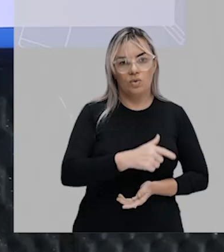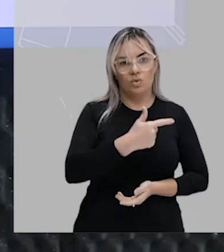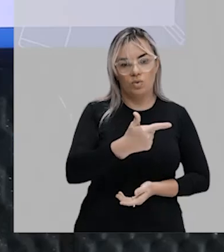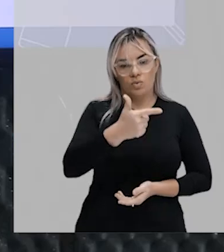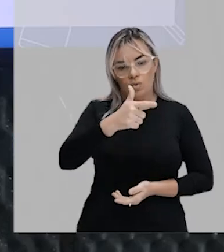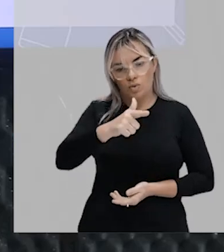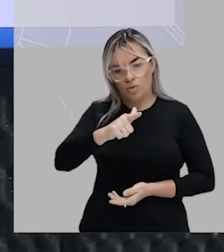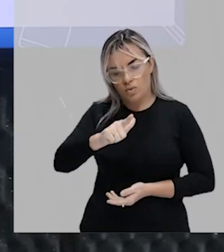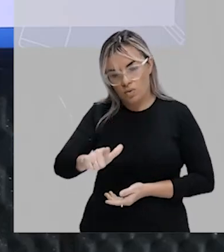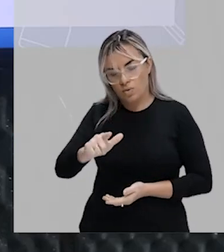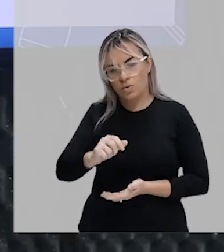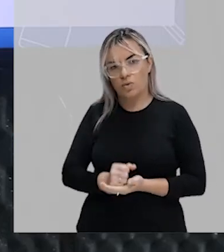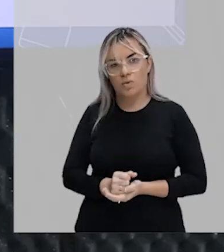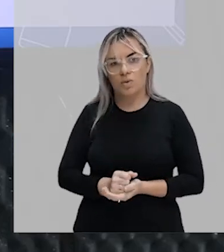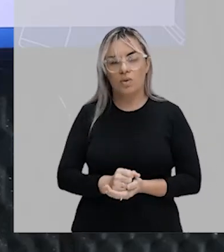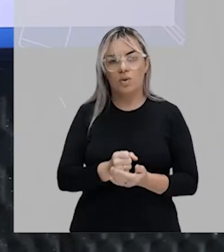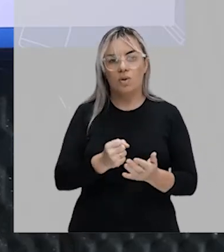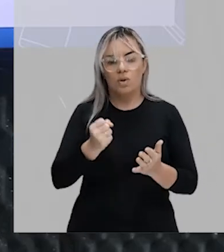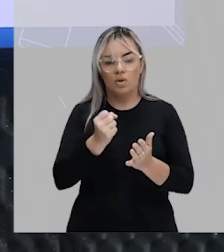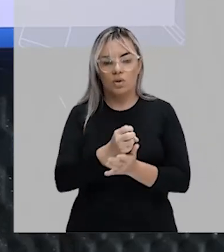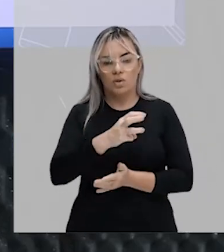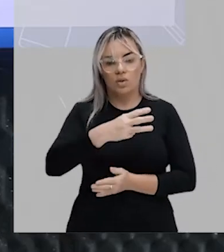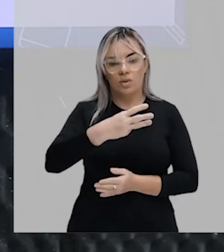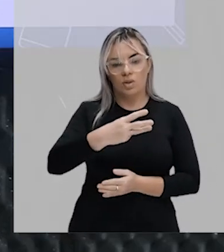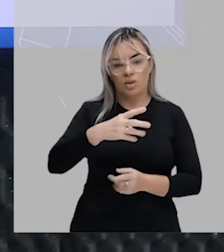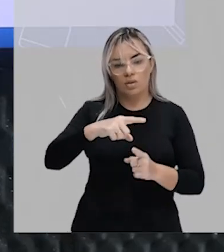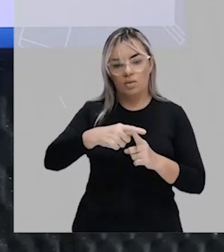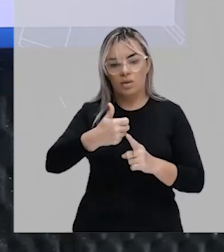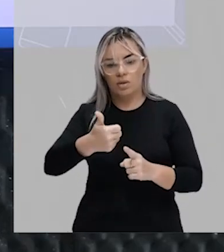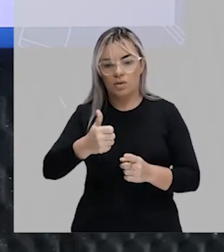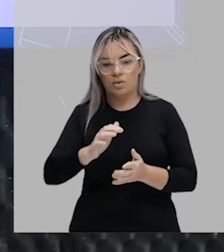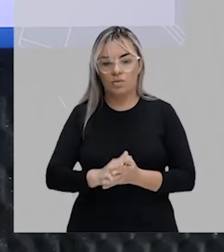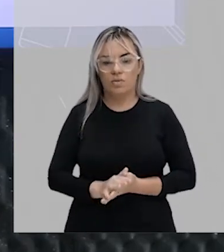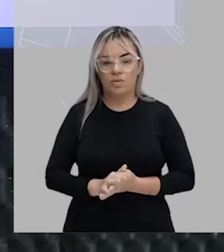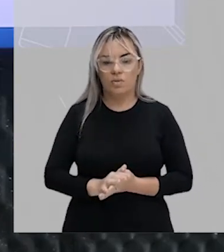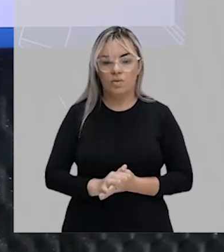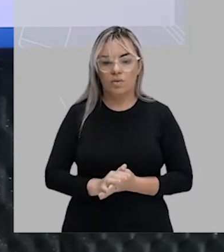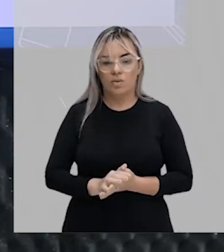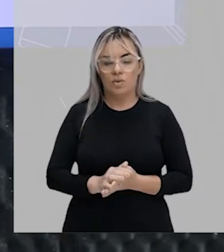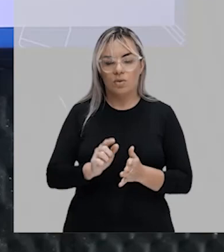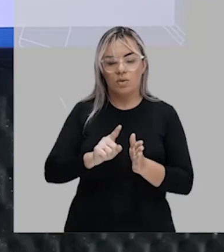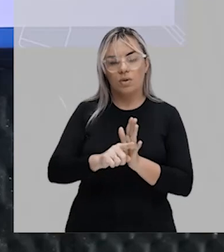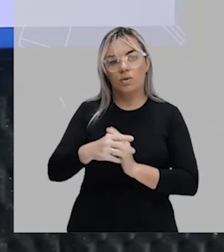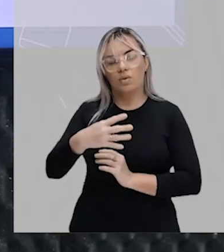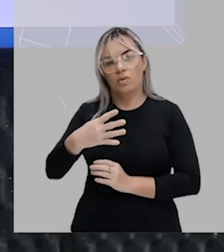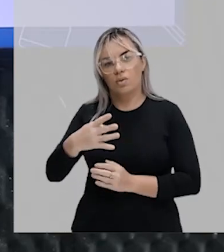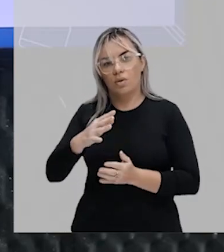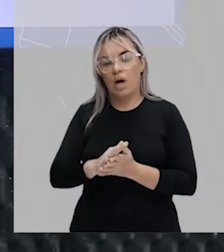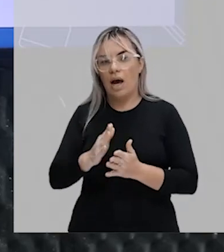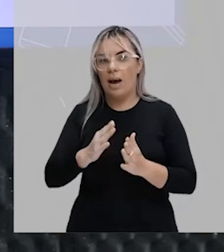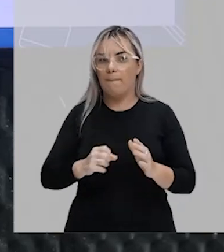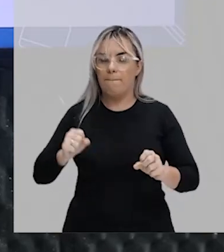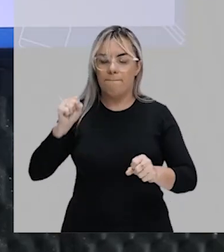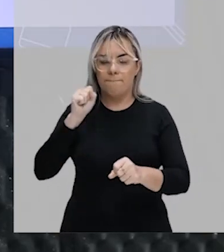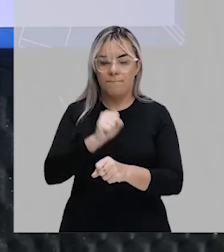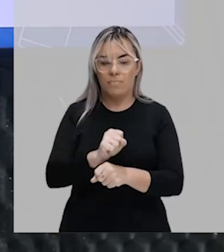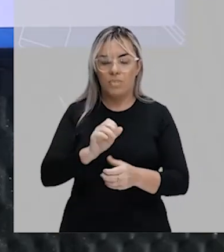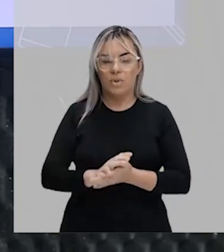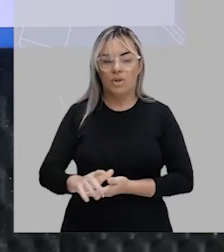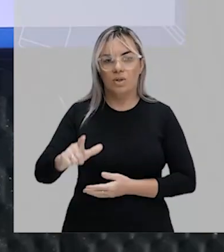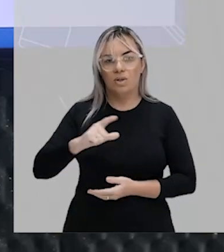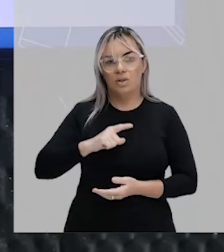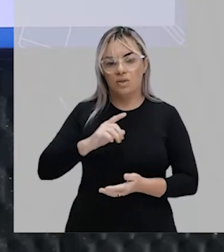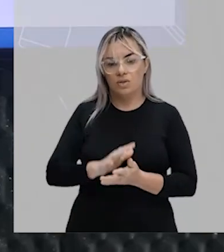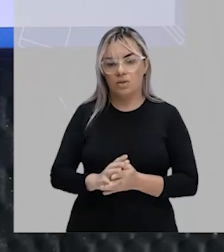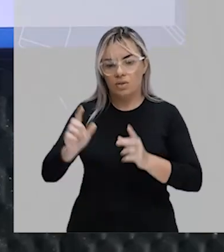a simbologia, 3 mais 1, 5 menos 4, bem que eu parei. Por quê? Porque eu tenho essa operação dentro do parênteses, 3